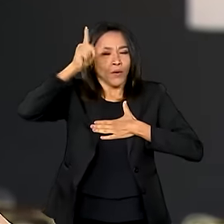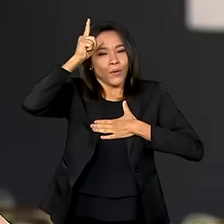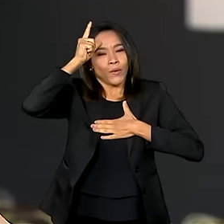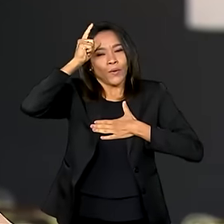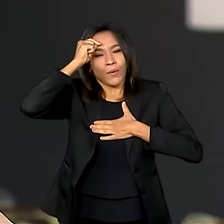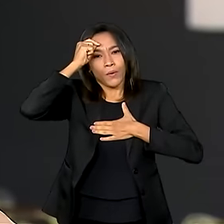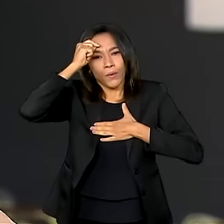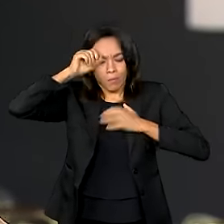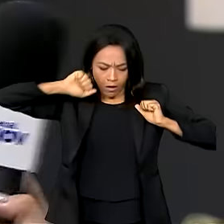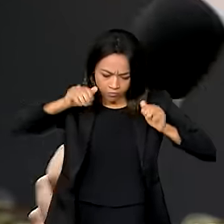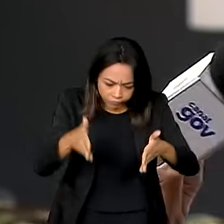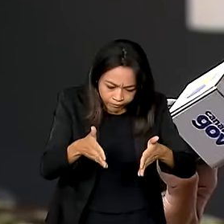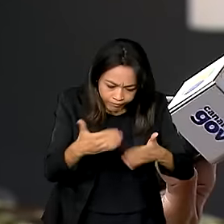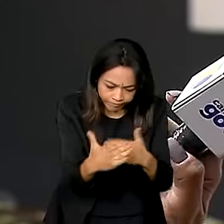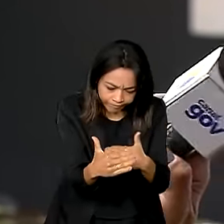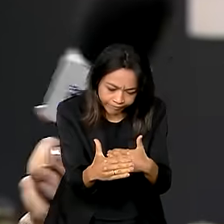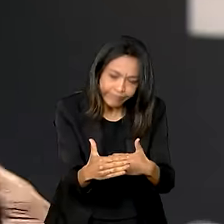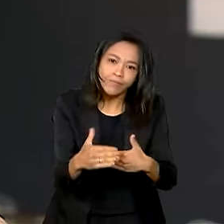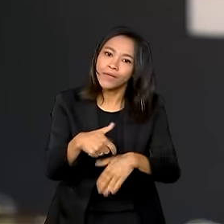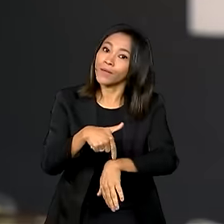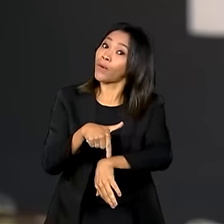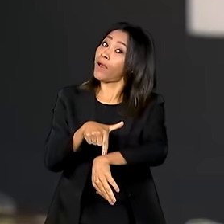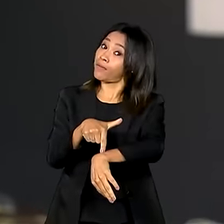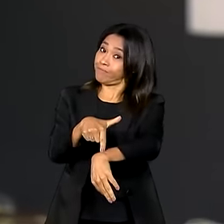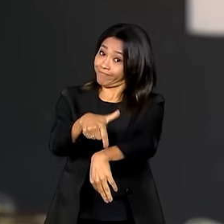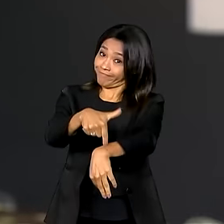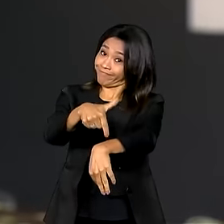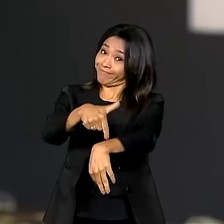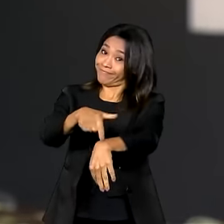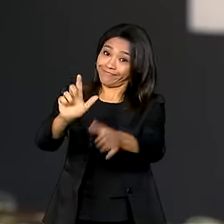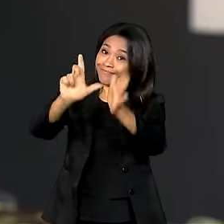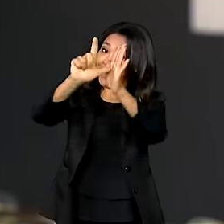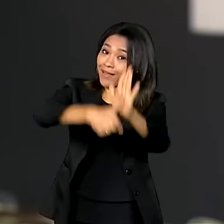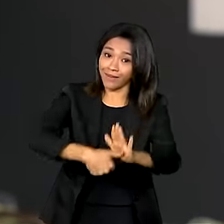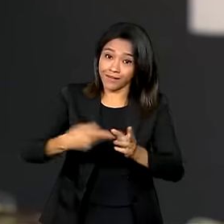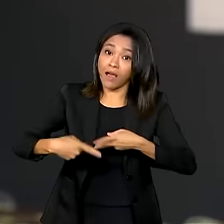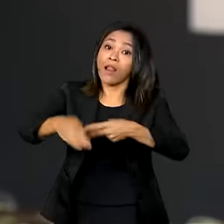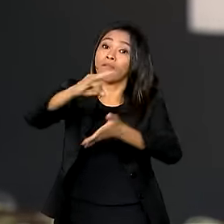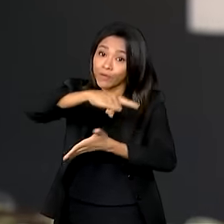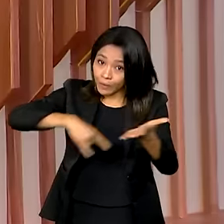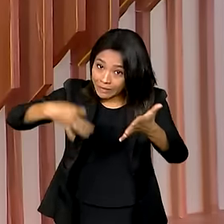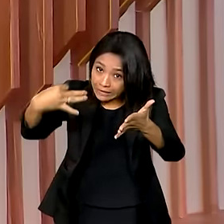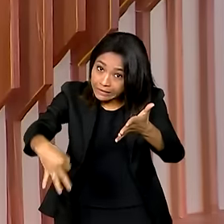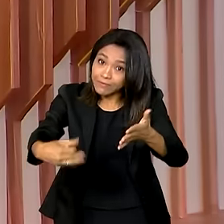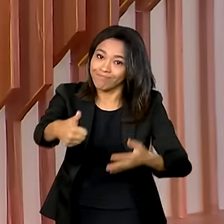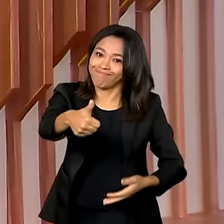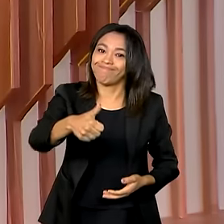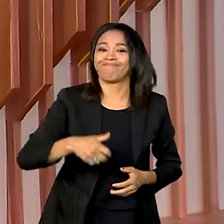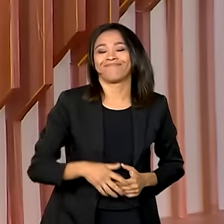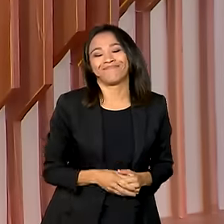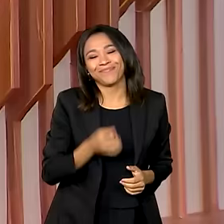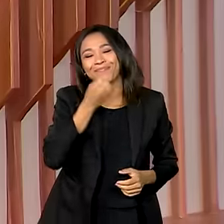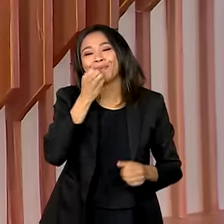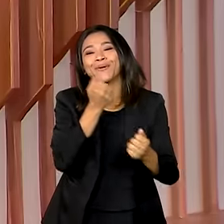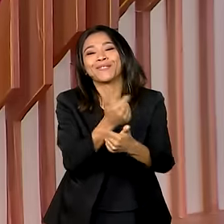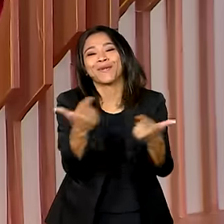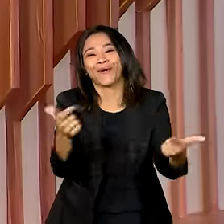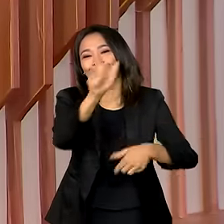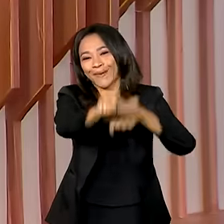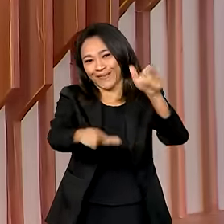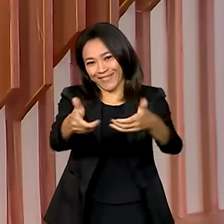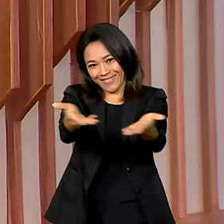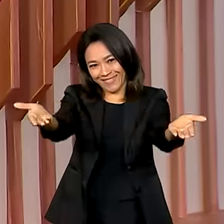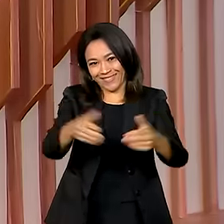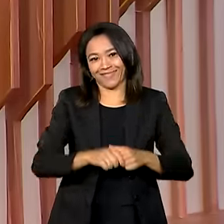conseguir colocar toda a energia na prova. E no horário, né? E no horário, não pode atrasar, levar os documentos, tudo certinho. Boa sorte aos candidatos